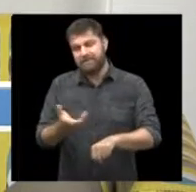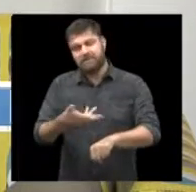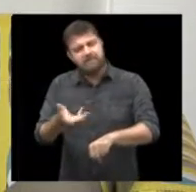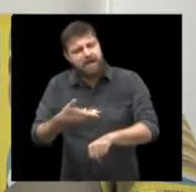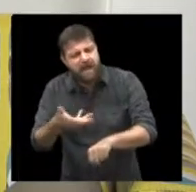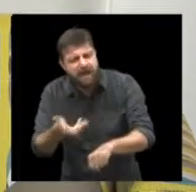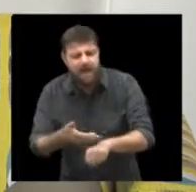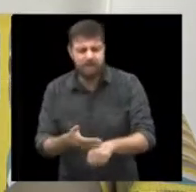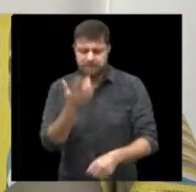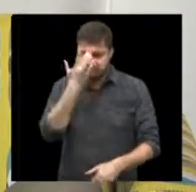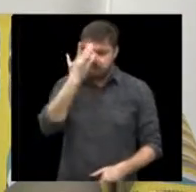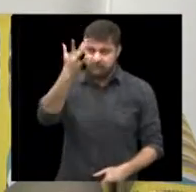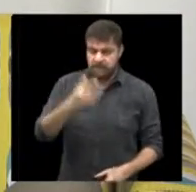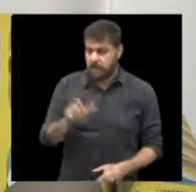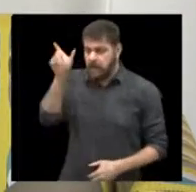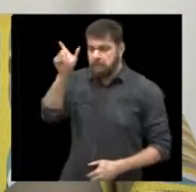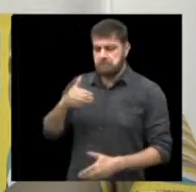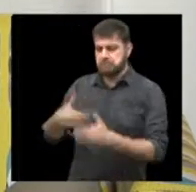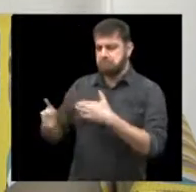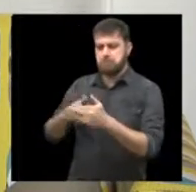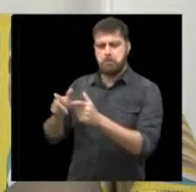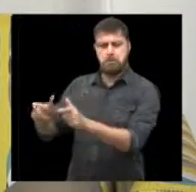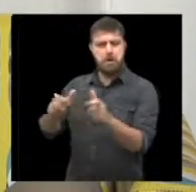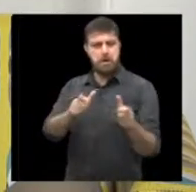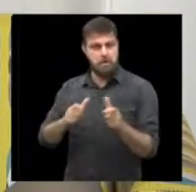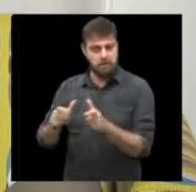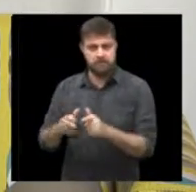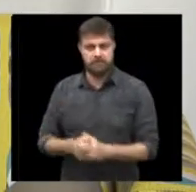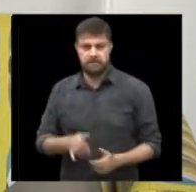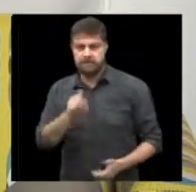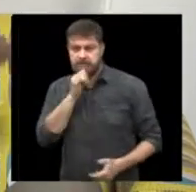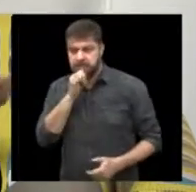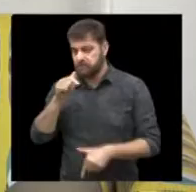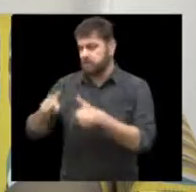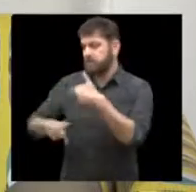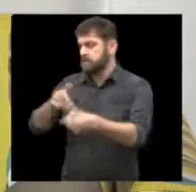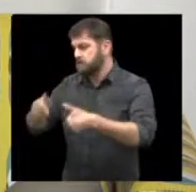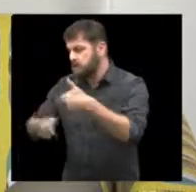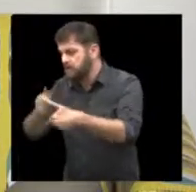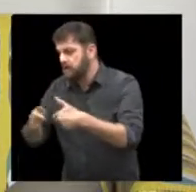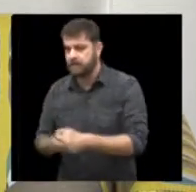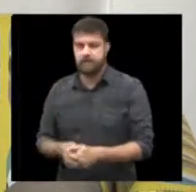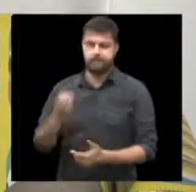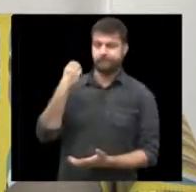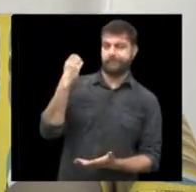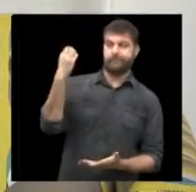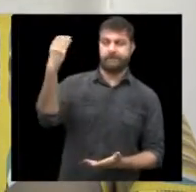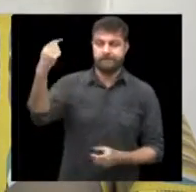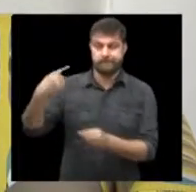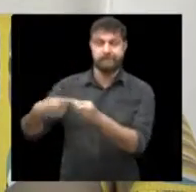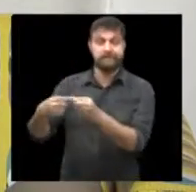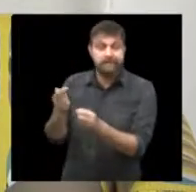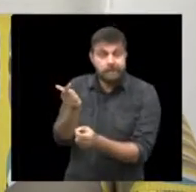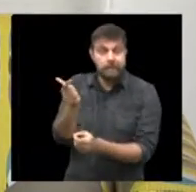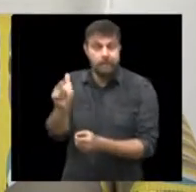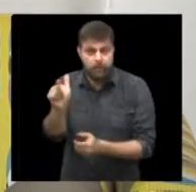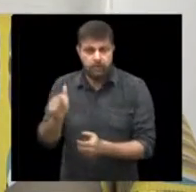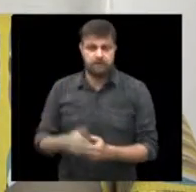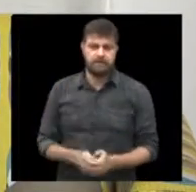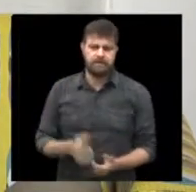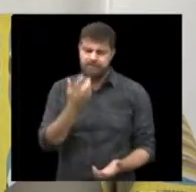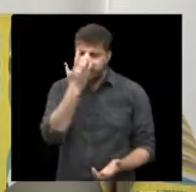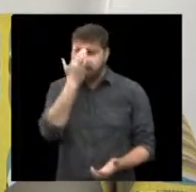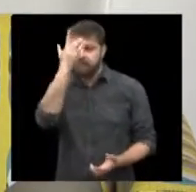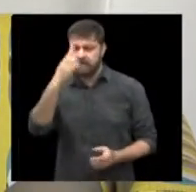otimiza espaço, então, independente de onde você esteja, se você está em um local de trabalho, se você está fora da sua cidade, isso vai